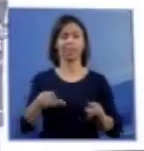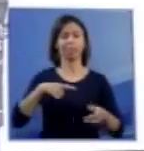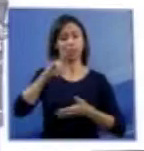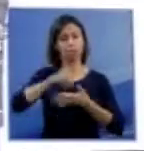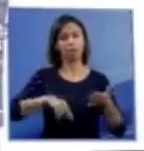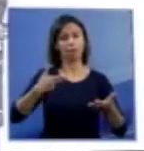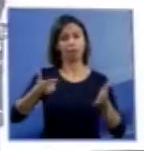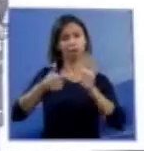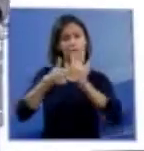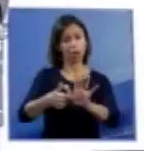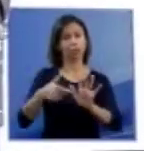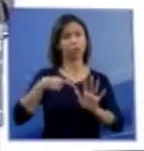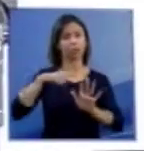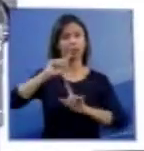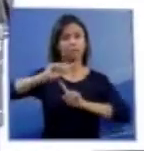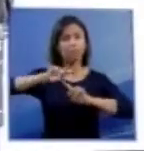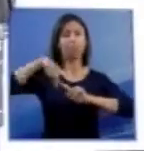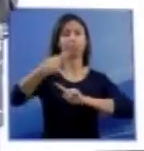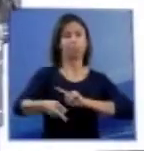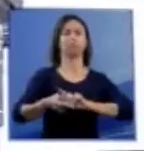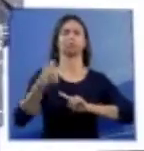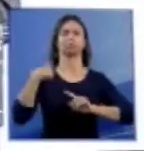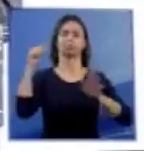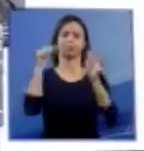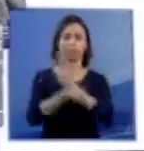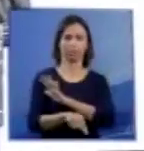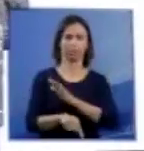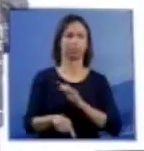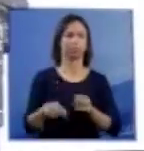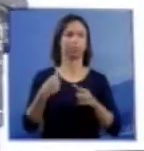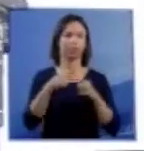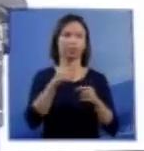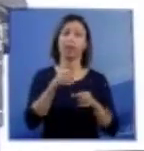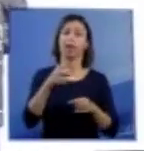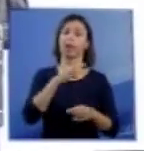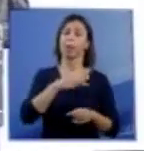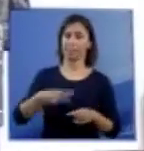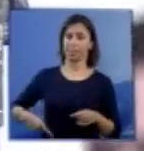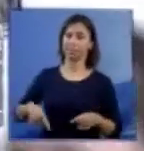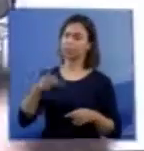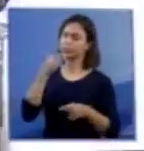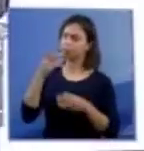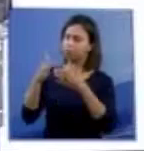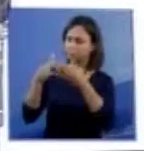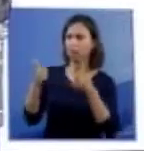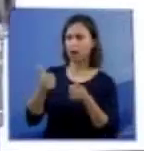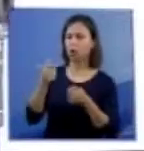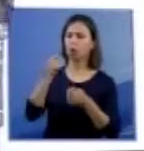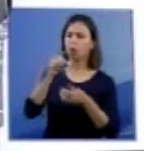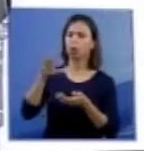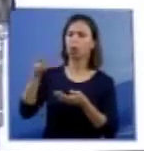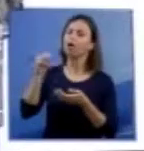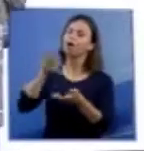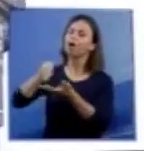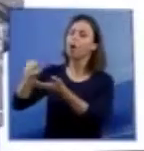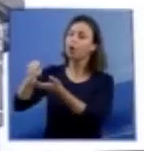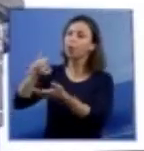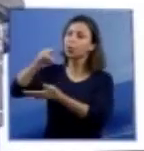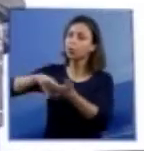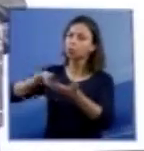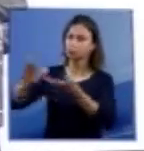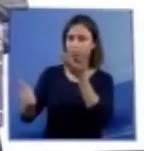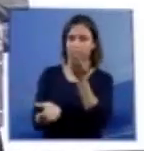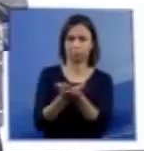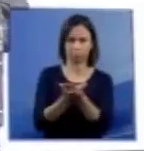passar para mostrar que são situações distintas, inteiramente distintas, embora aparentemente possam guardar